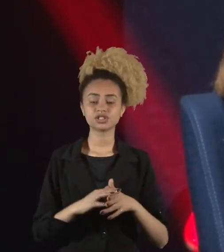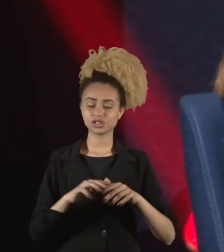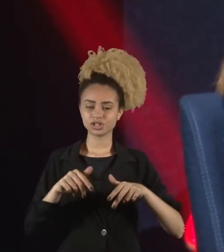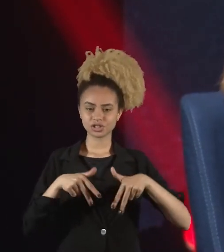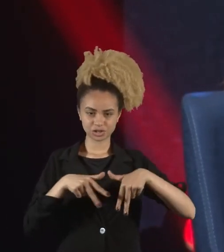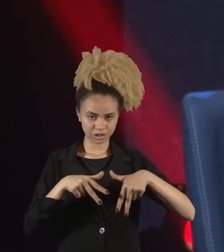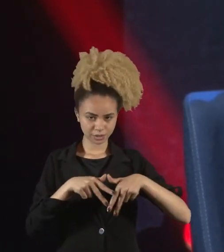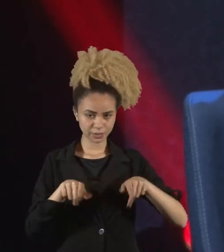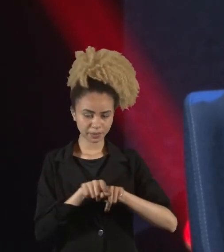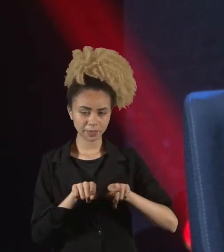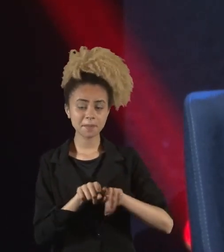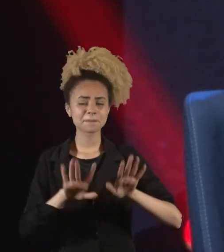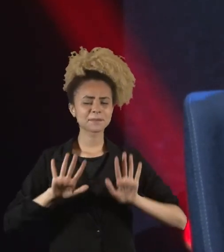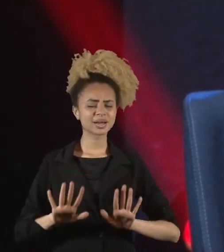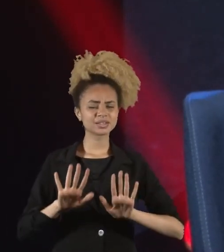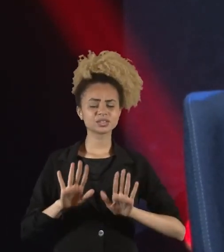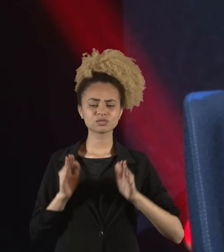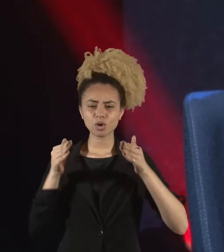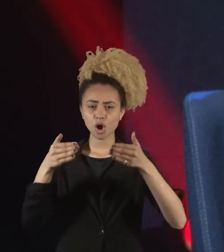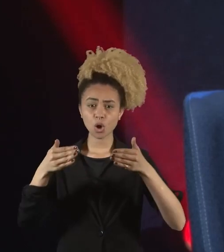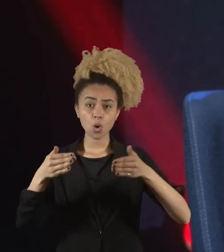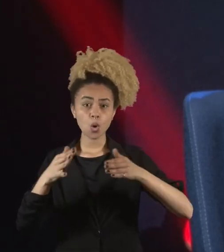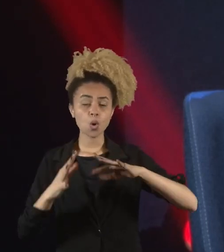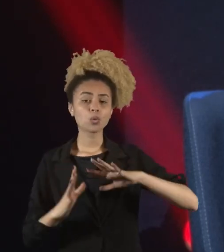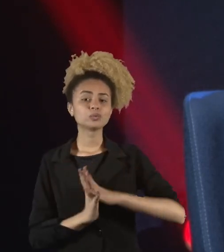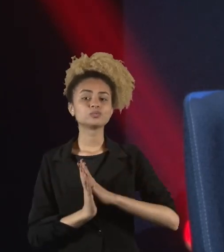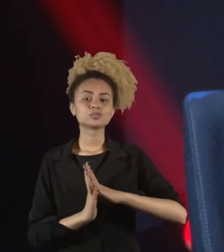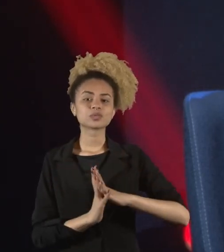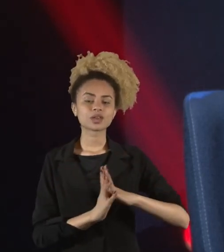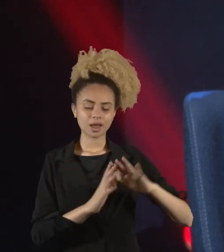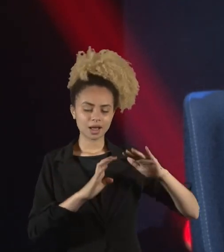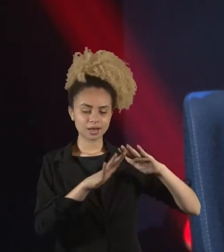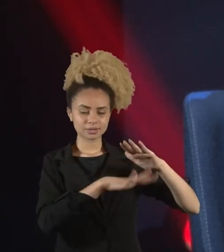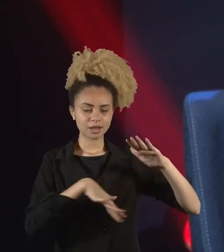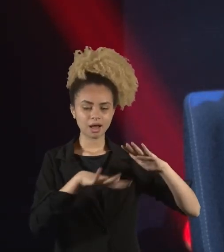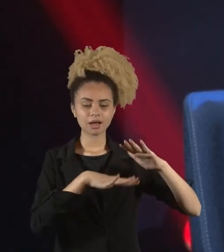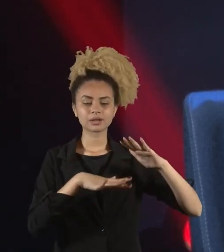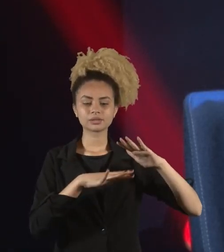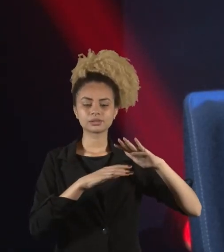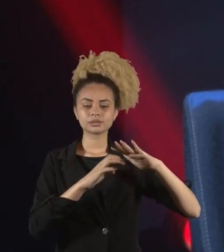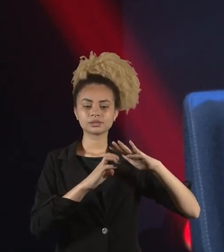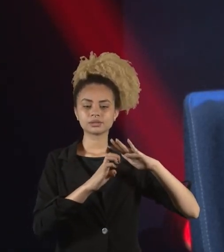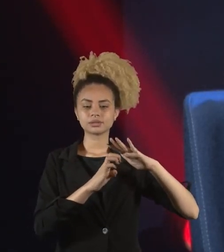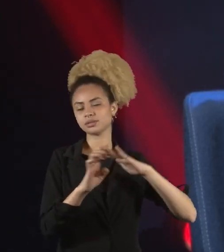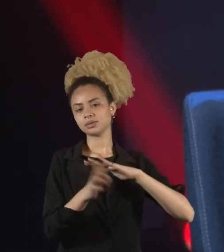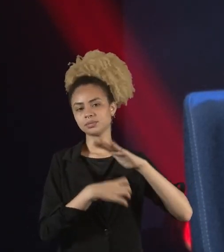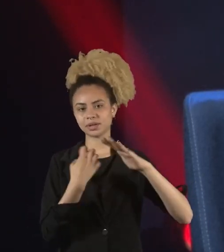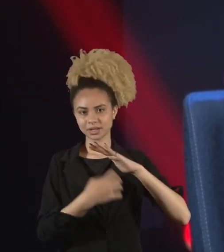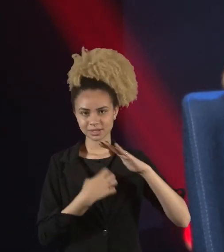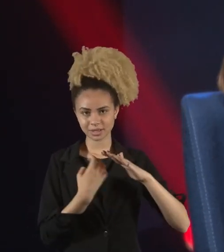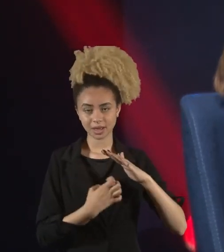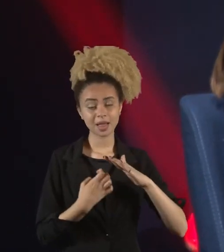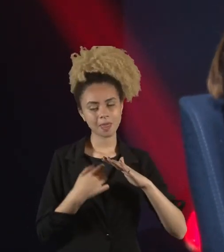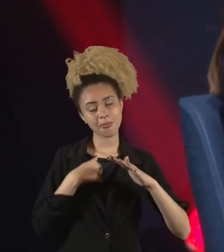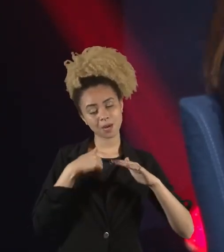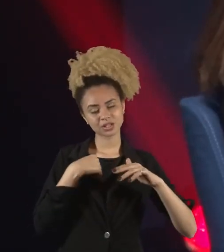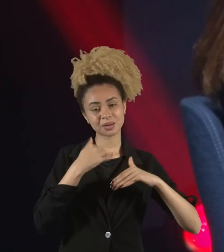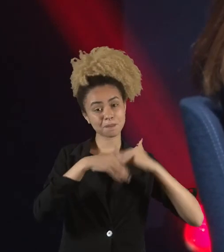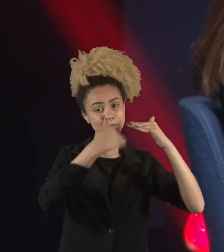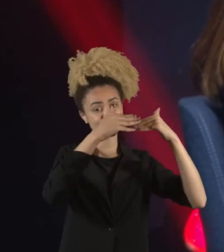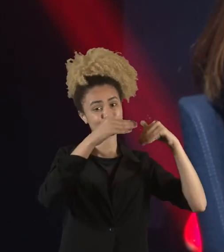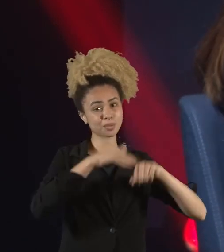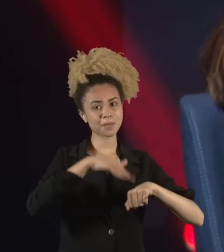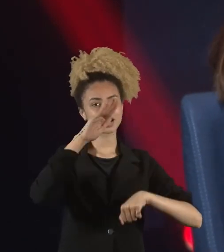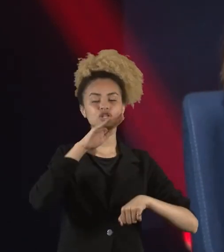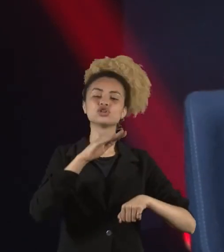Mas, pessoalmente, eu acredito que o mundo corporativo esteja um pouco mais evoluído do que o mundo do empreendedorismo, principalmente